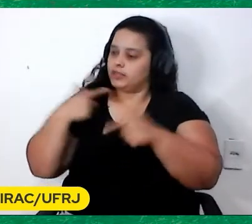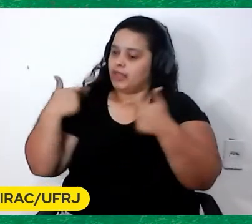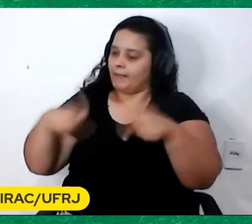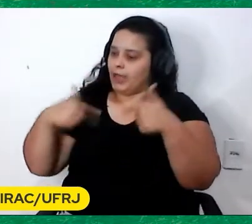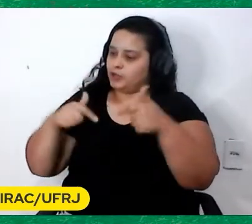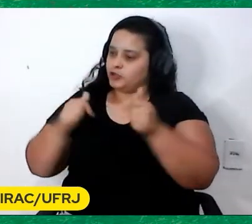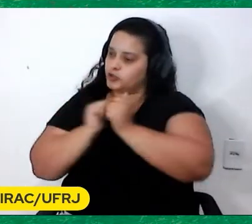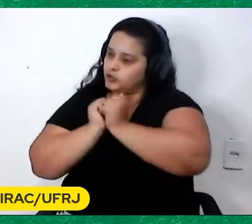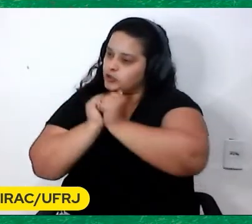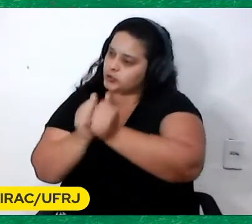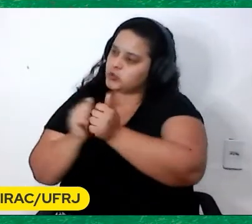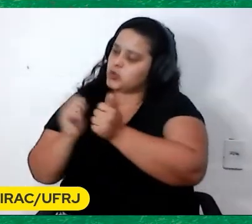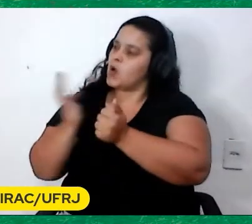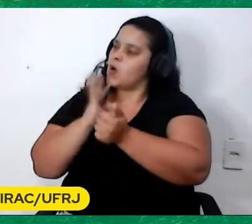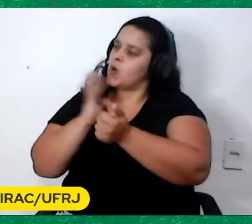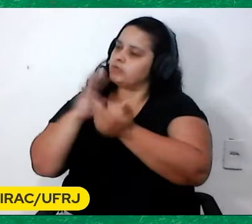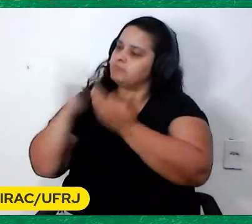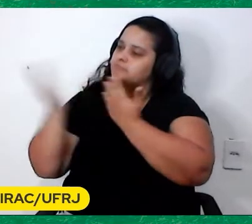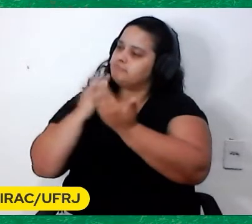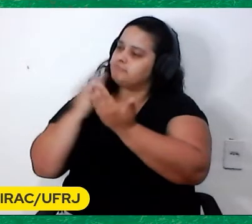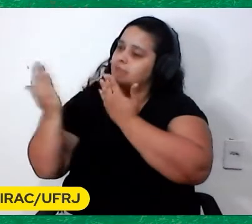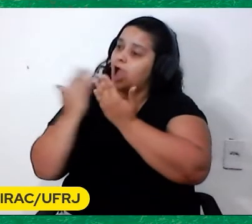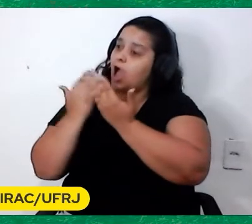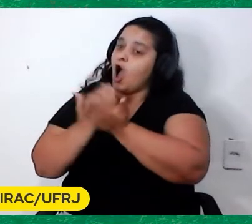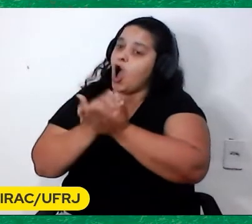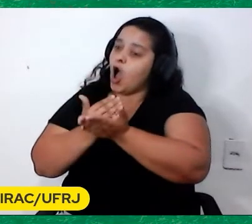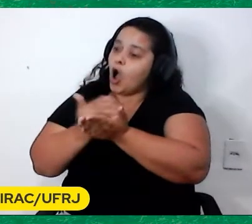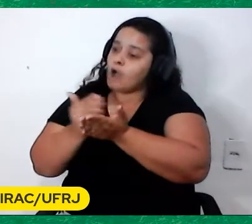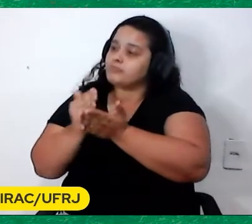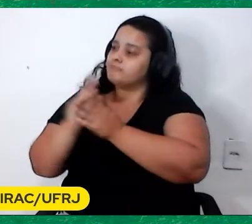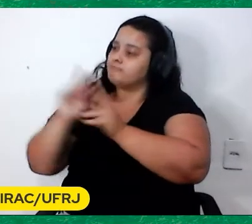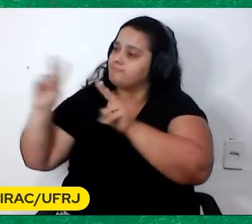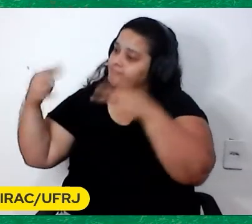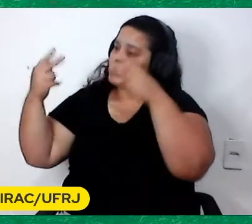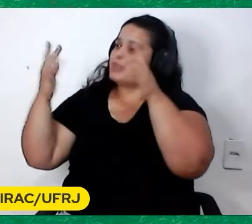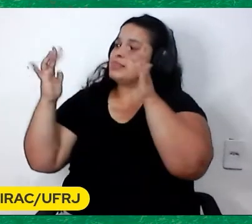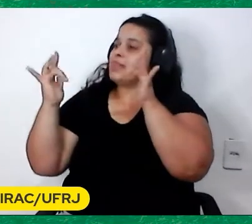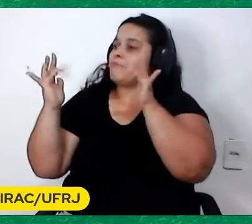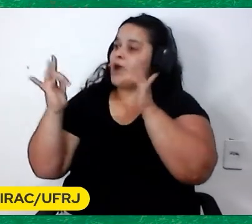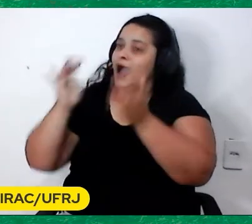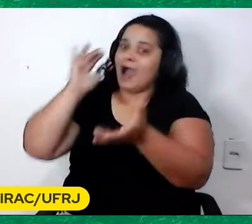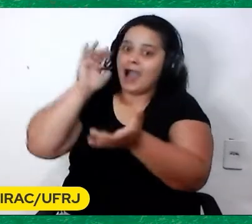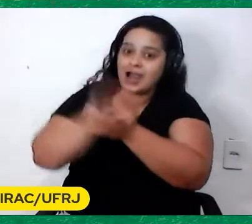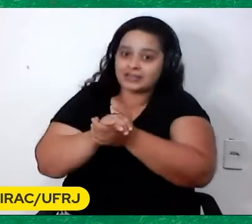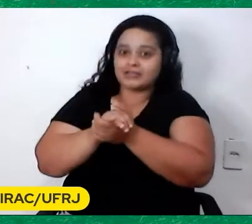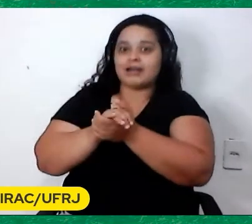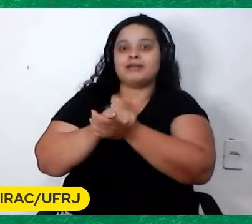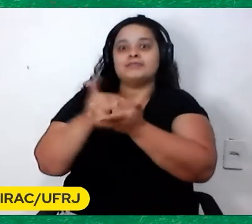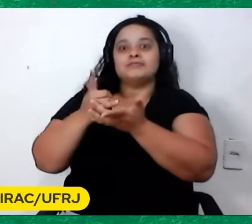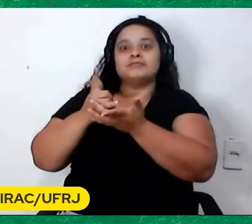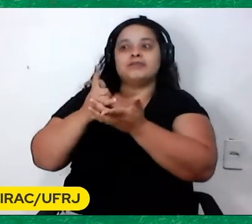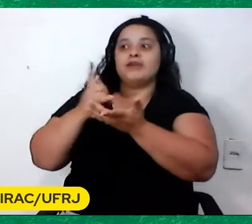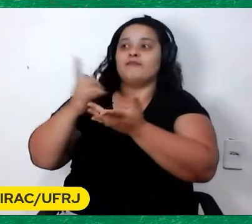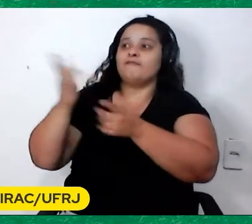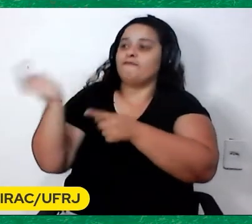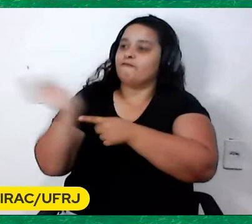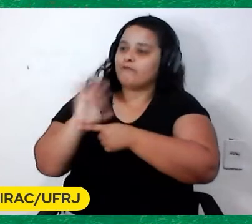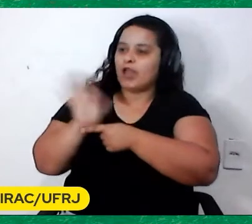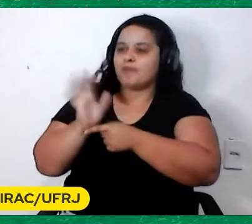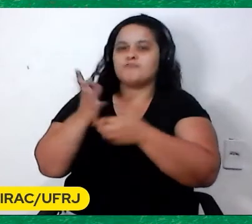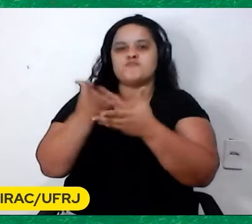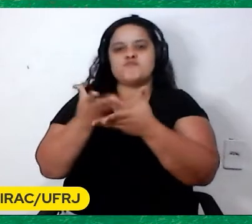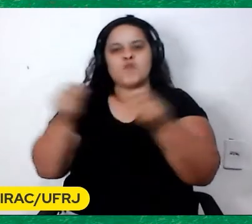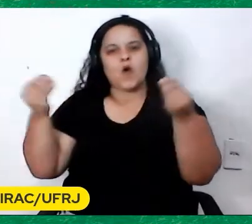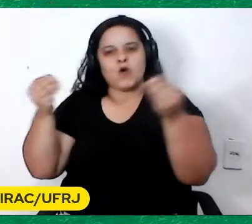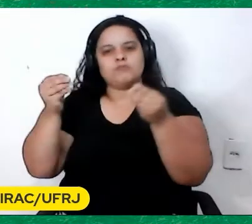conhecendo E acabamos namorando E acabamos casando E acabamos fazendo muitos filmes E a minha